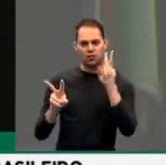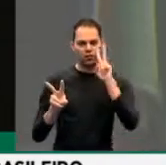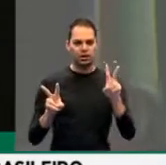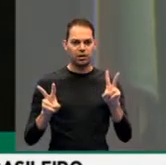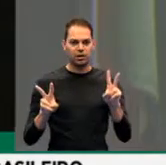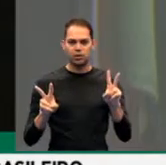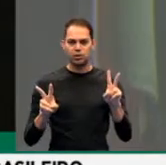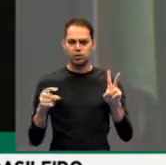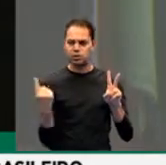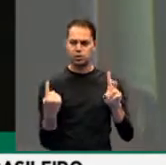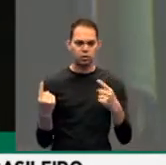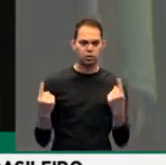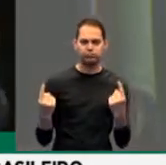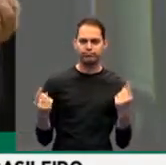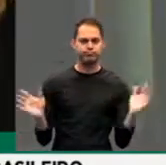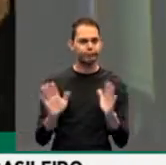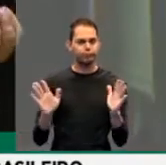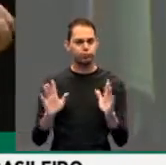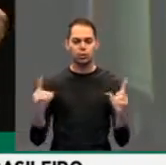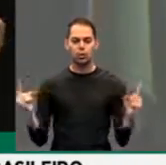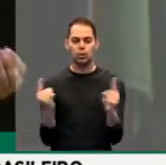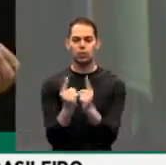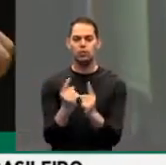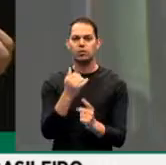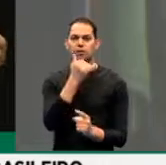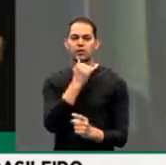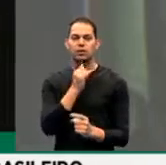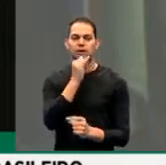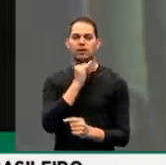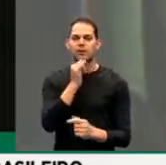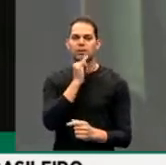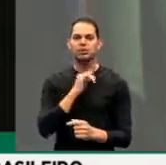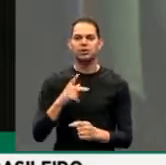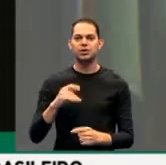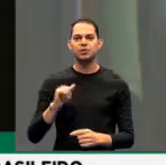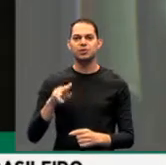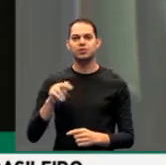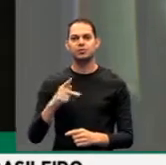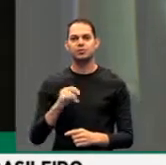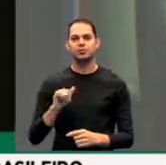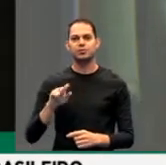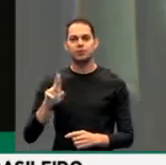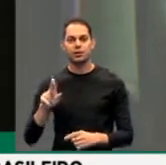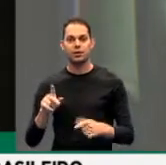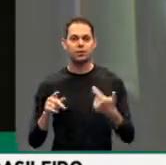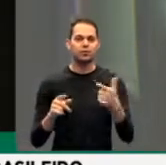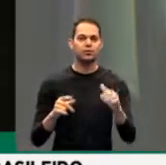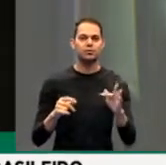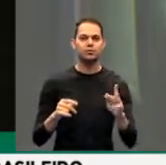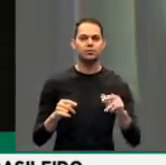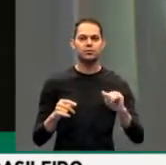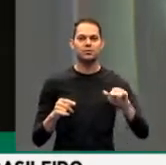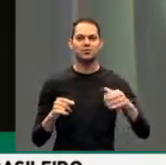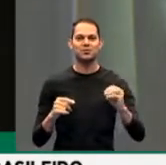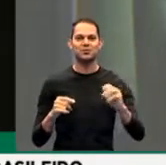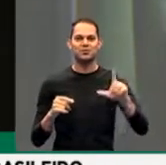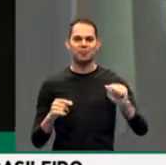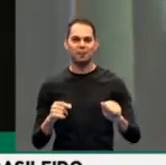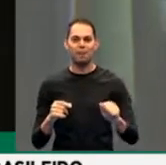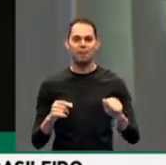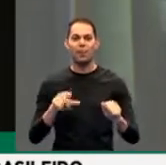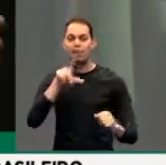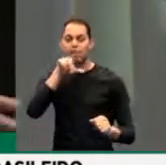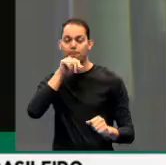atuando. Quando você pensa no piu-piu e no frajola, um não existe sem o outro. Eu digo que o projeto